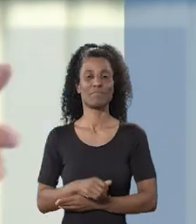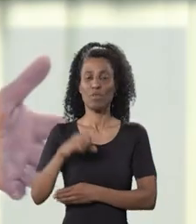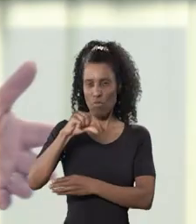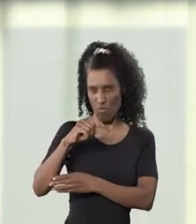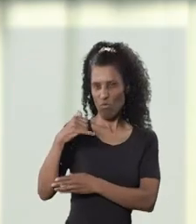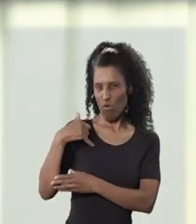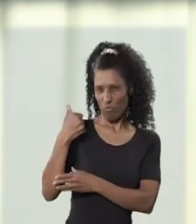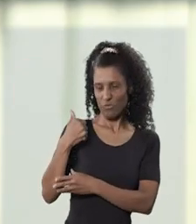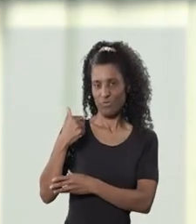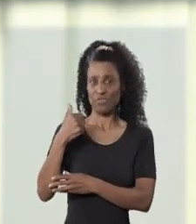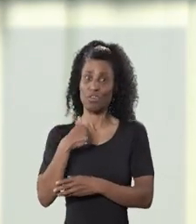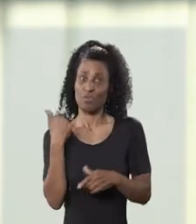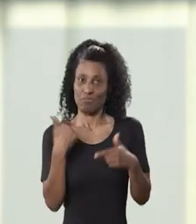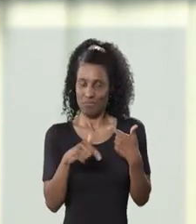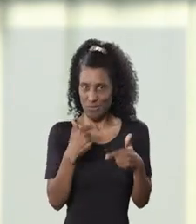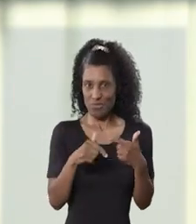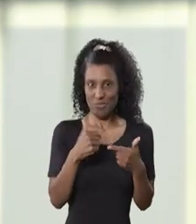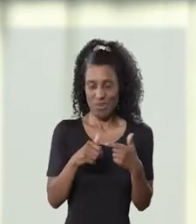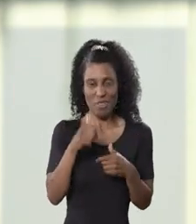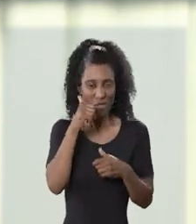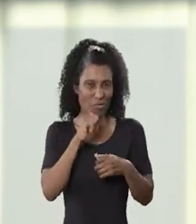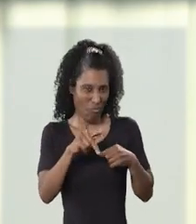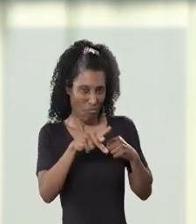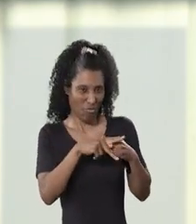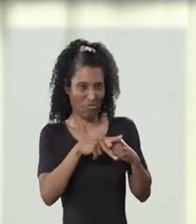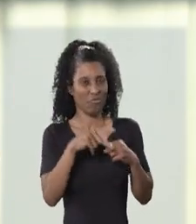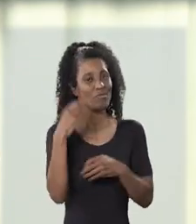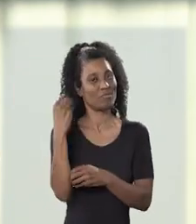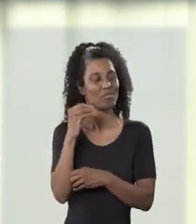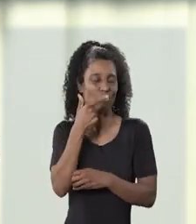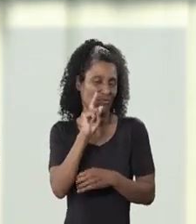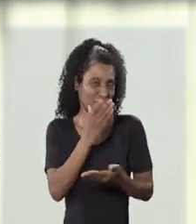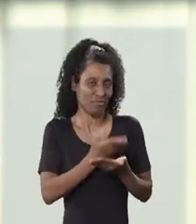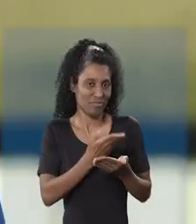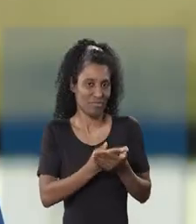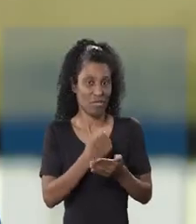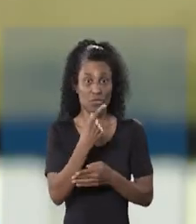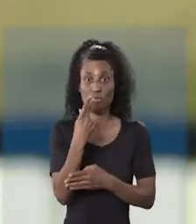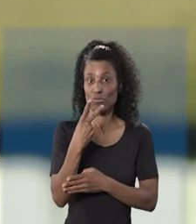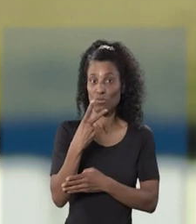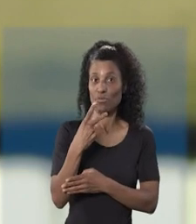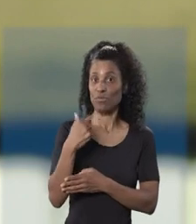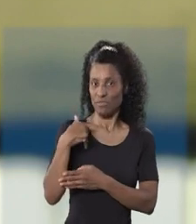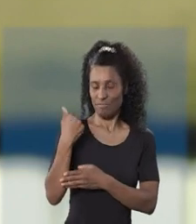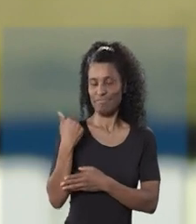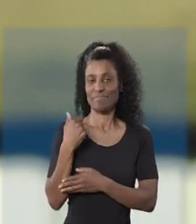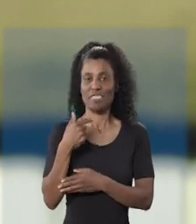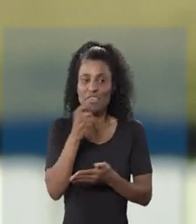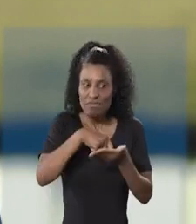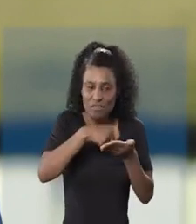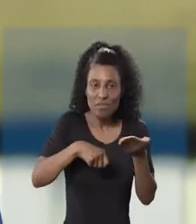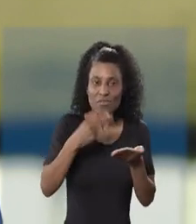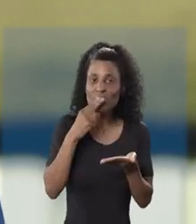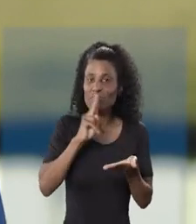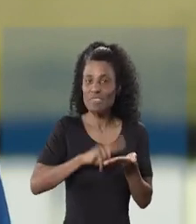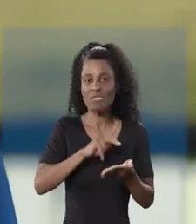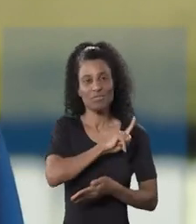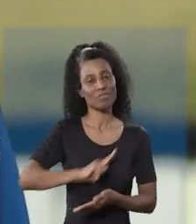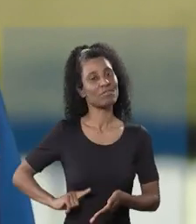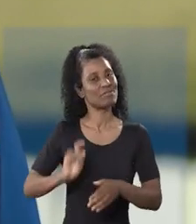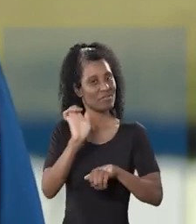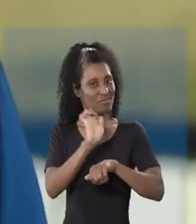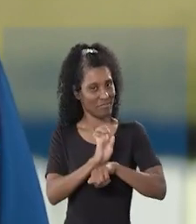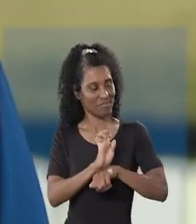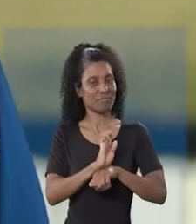Aos 9 anos, fui dama de companhia de uma viúva em Porto Alegre para poder estudar. Com 12 anos, escrevi uma carta ao